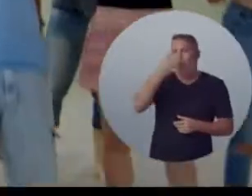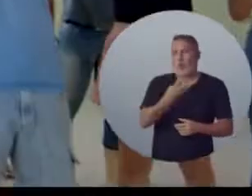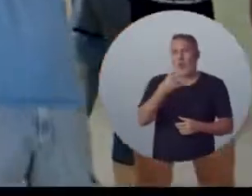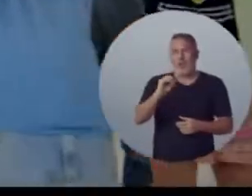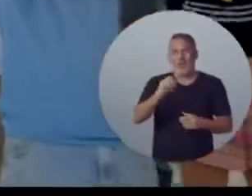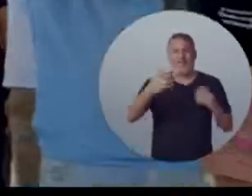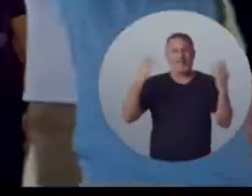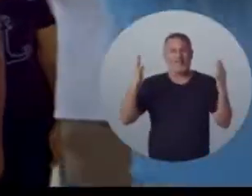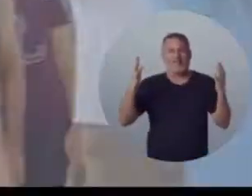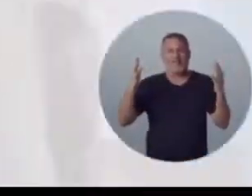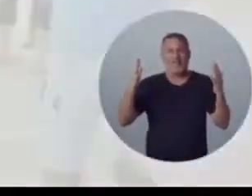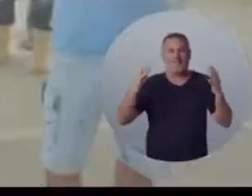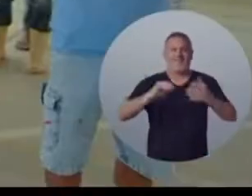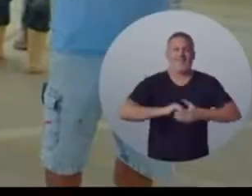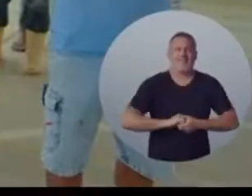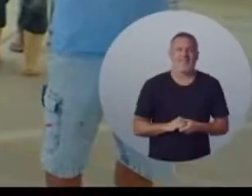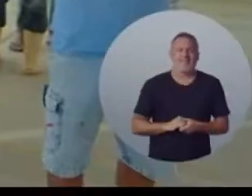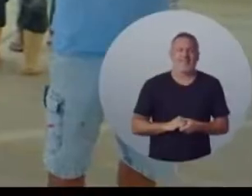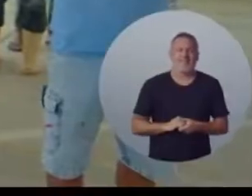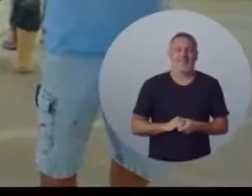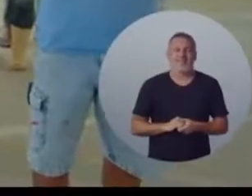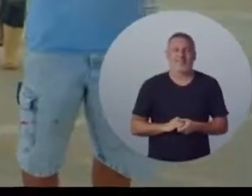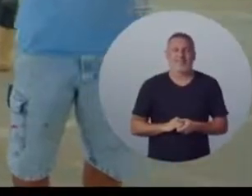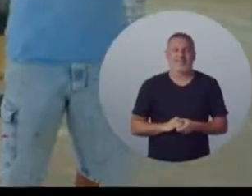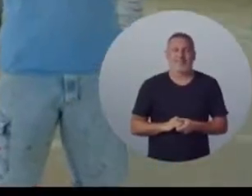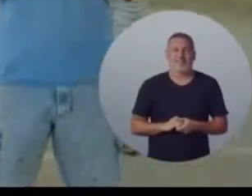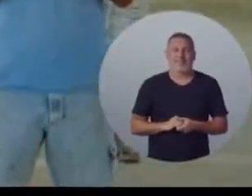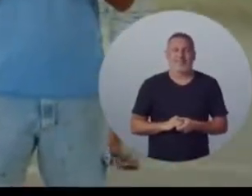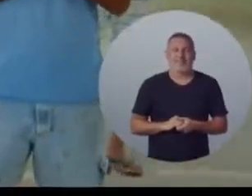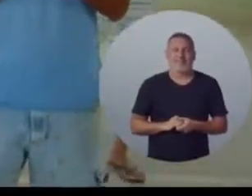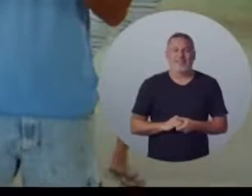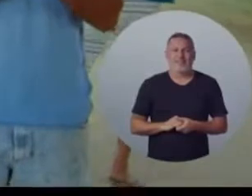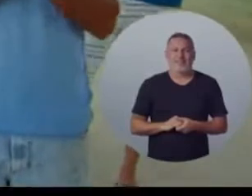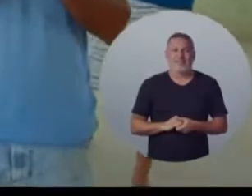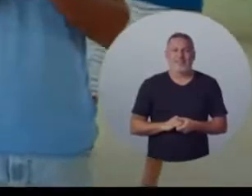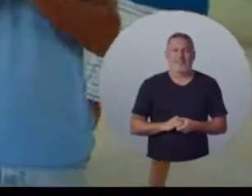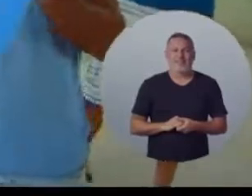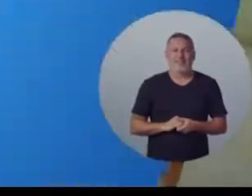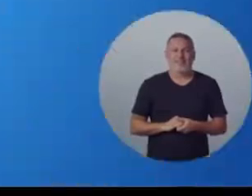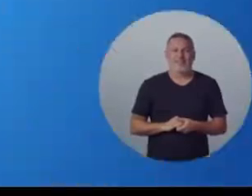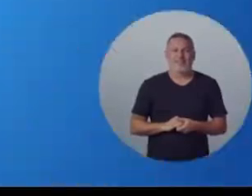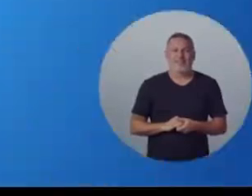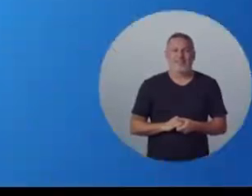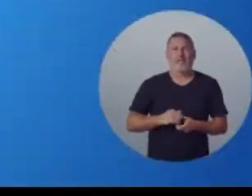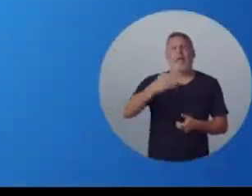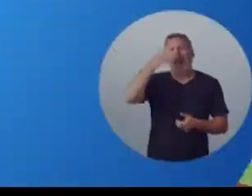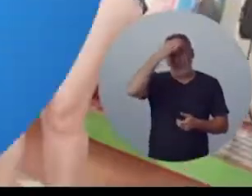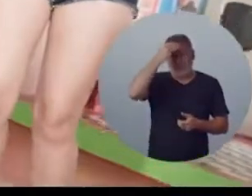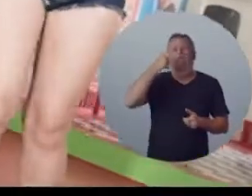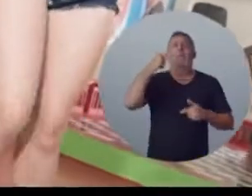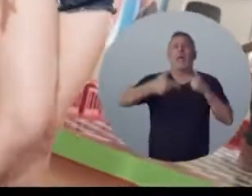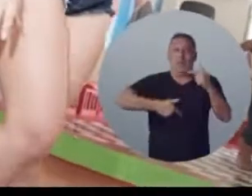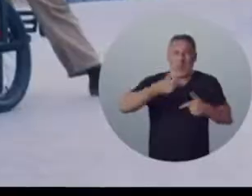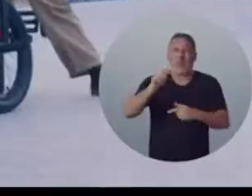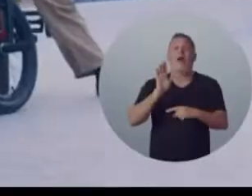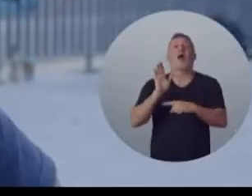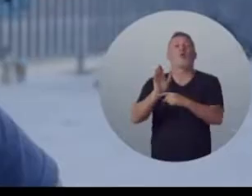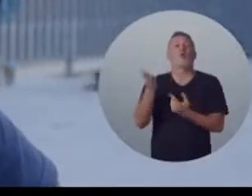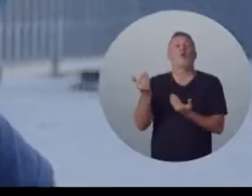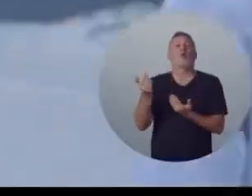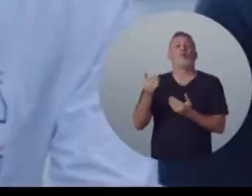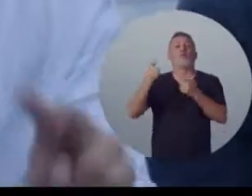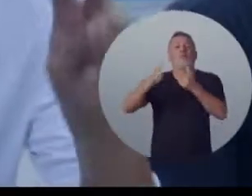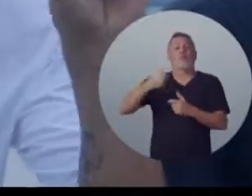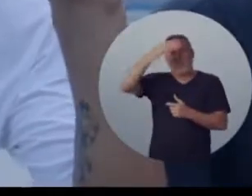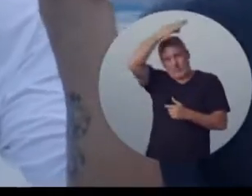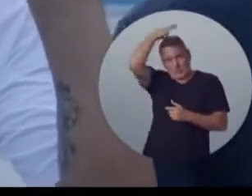fez